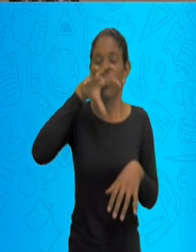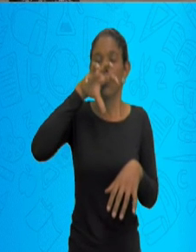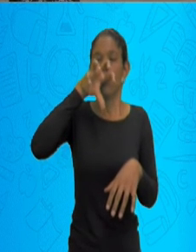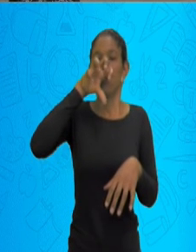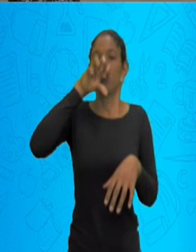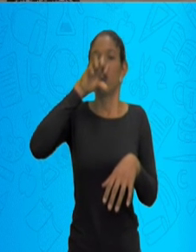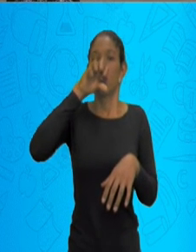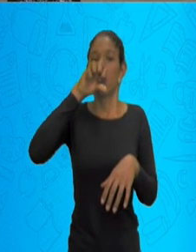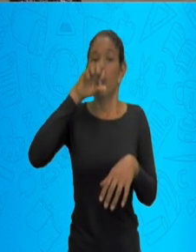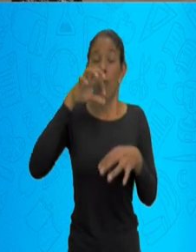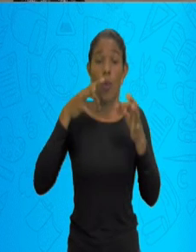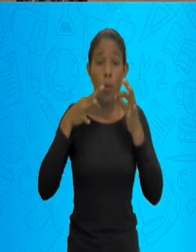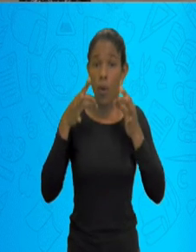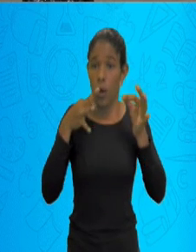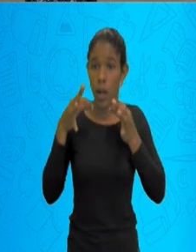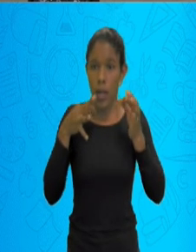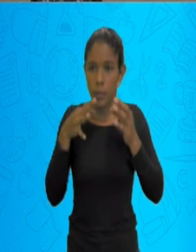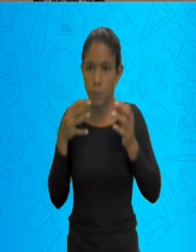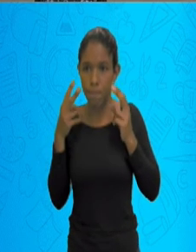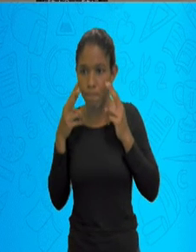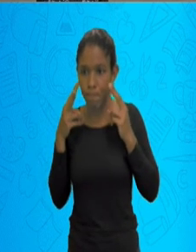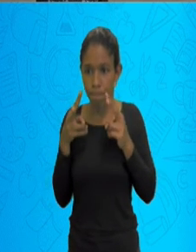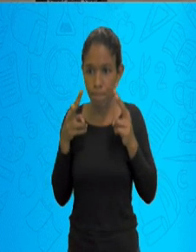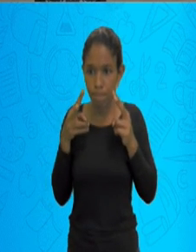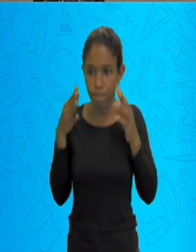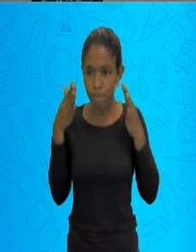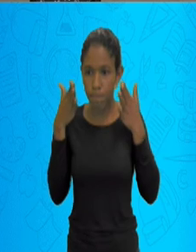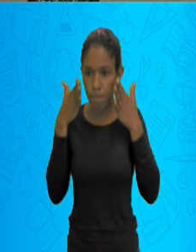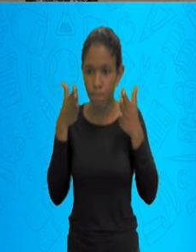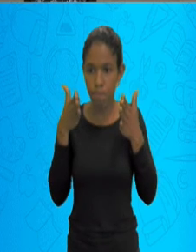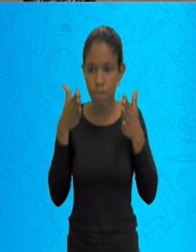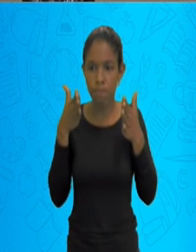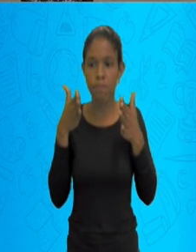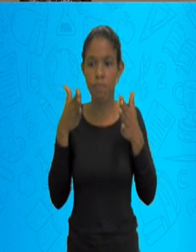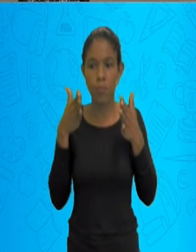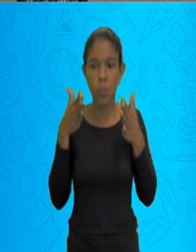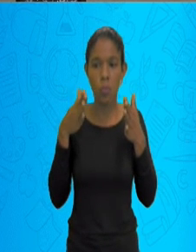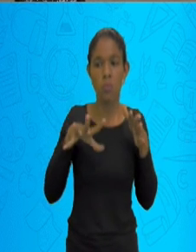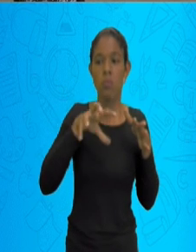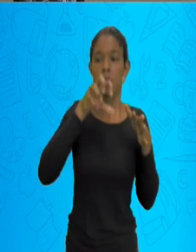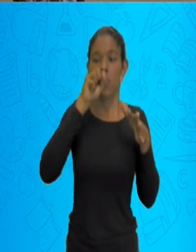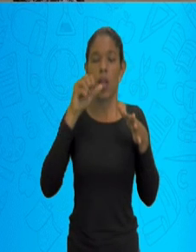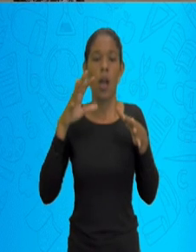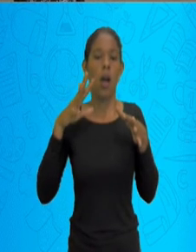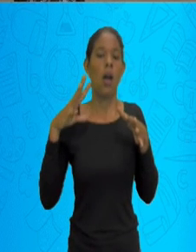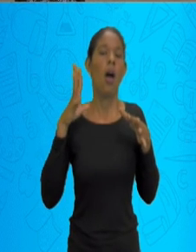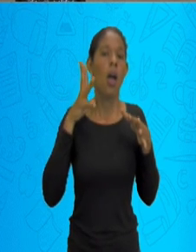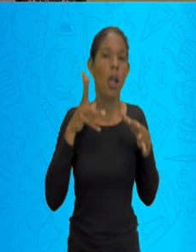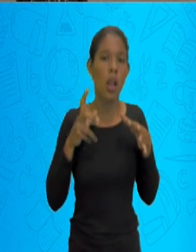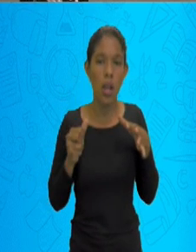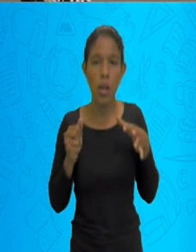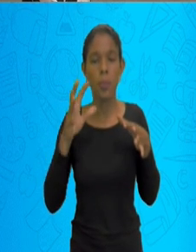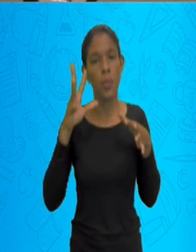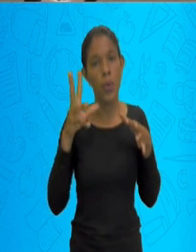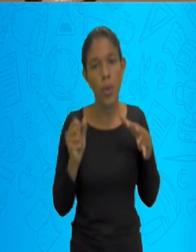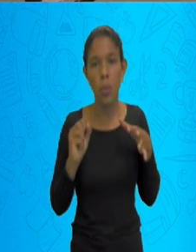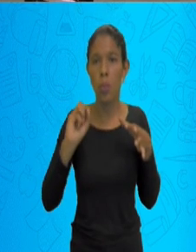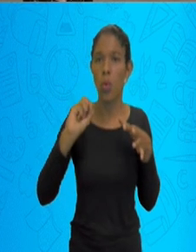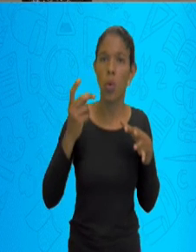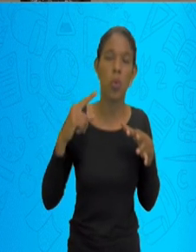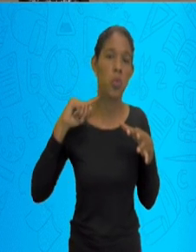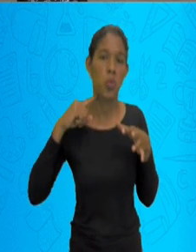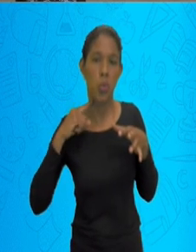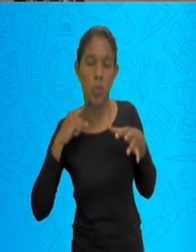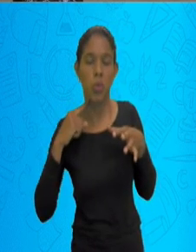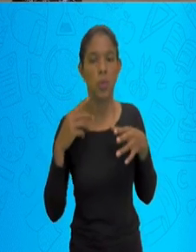partícula a mais, que não era necessária, que não vai ficar bacana, que não vai ajudar o meu organismo, que vai ficar mais difícil quando